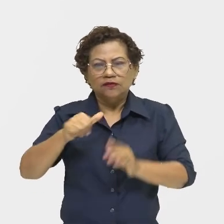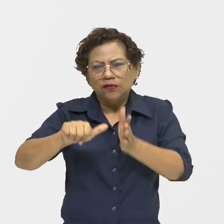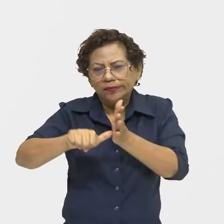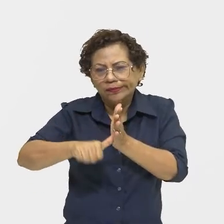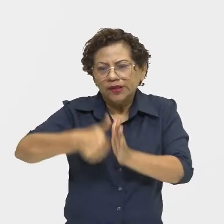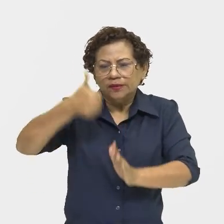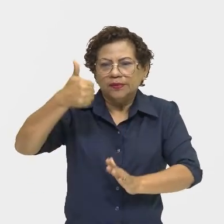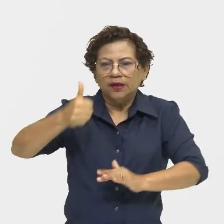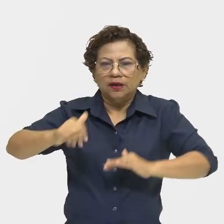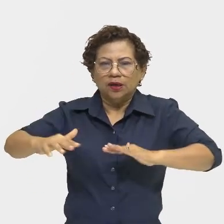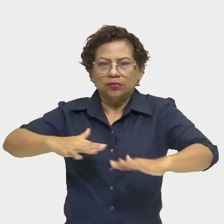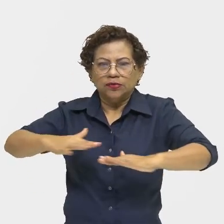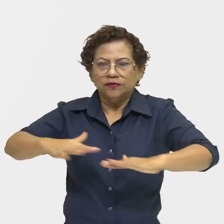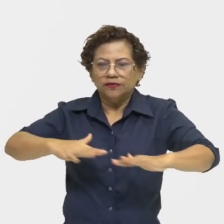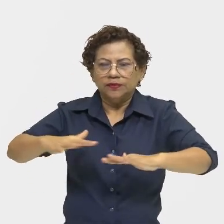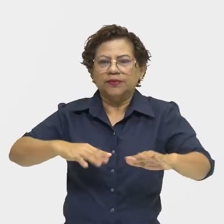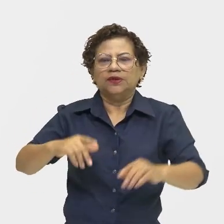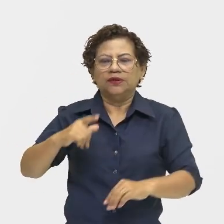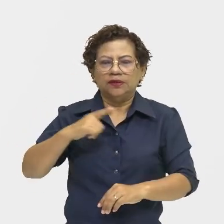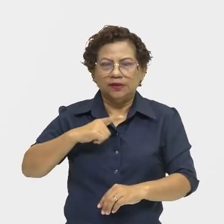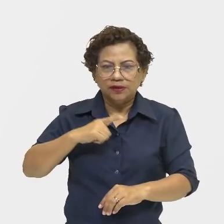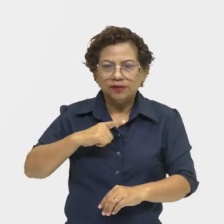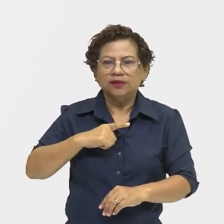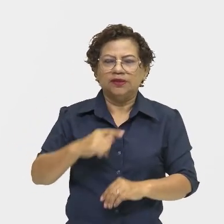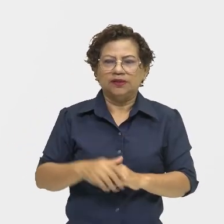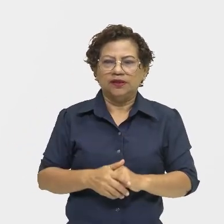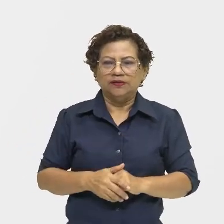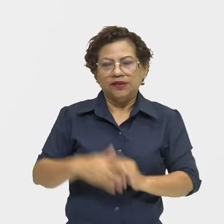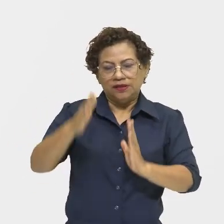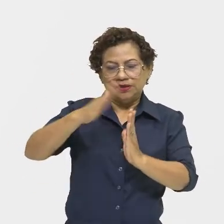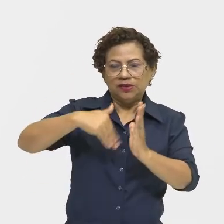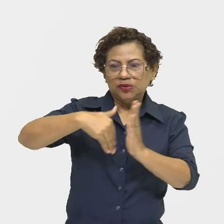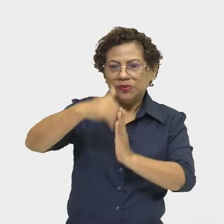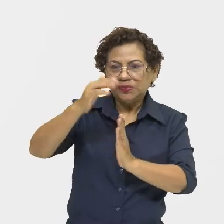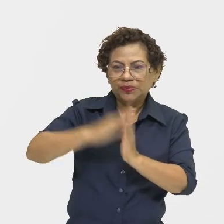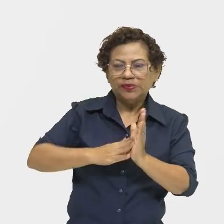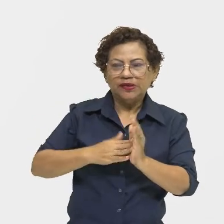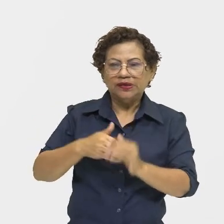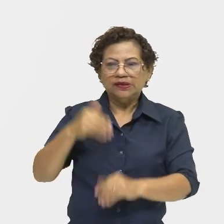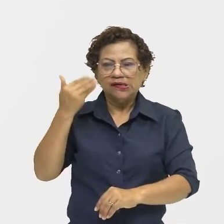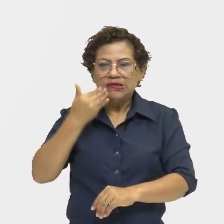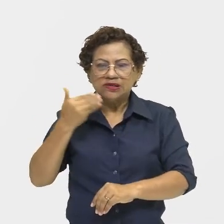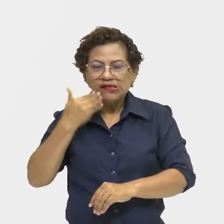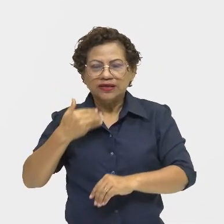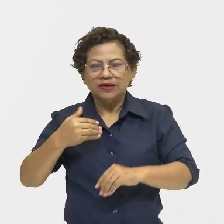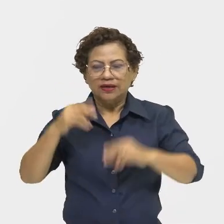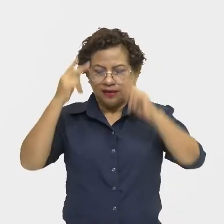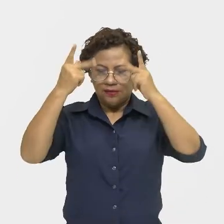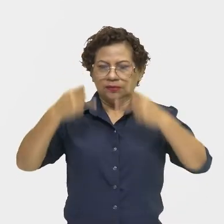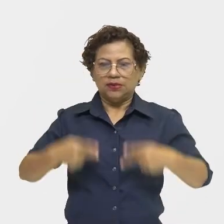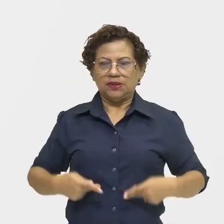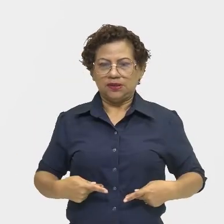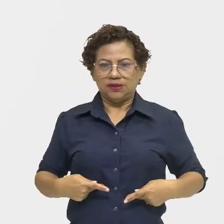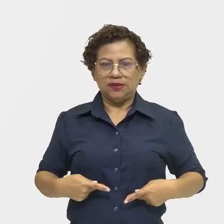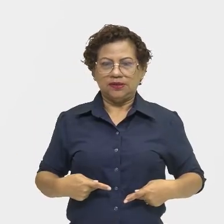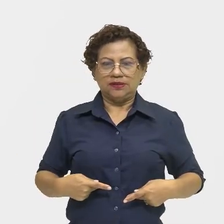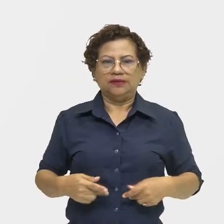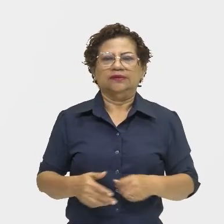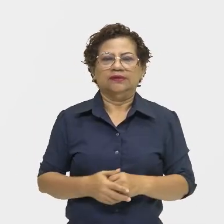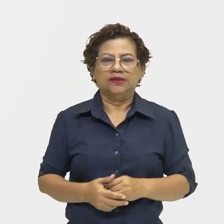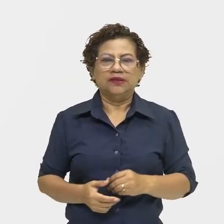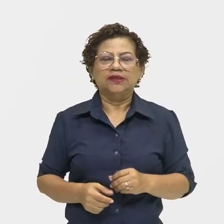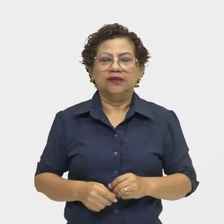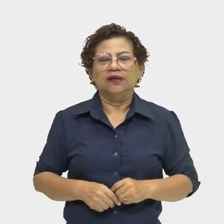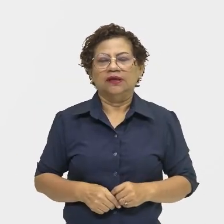movimento de vanguarda que vai deformar a figura humana. Então, o impressionismo vai trabalhar também com a